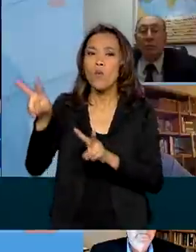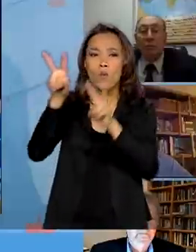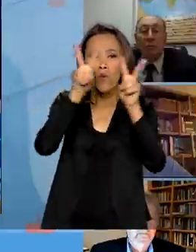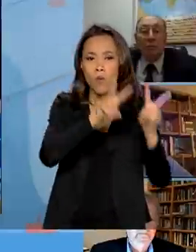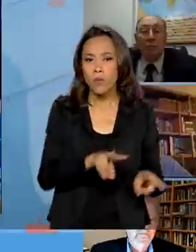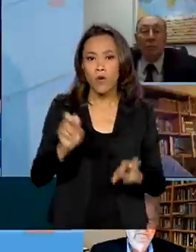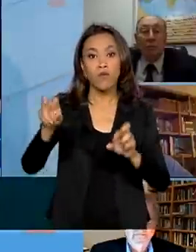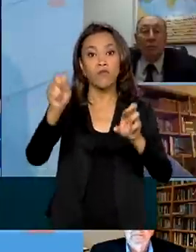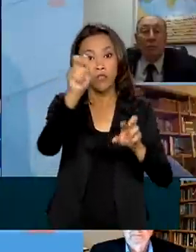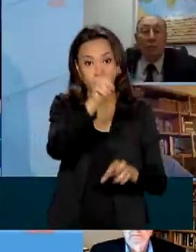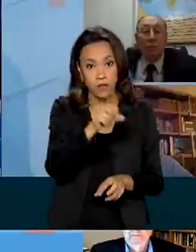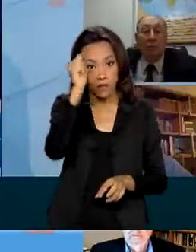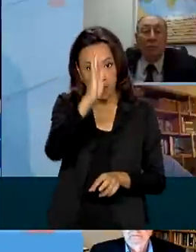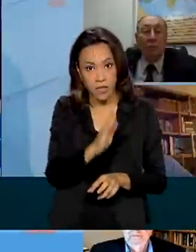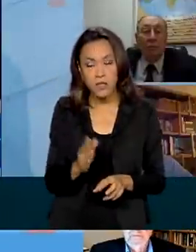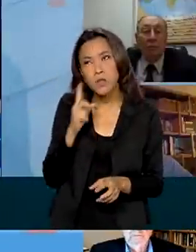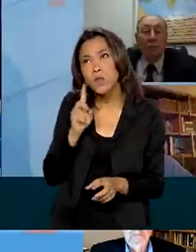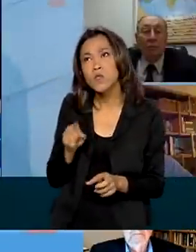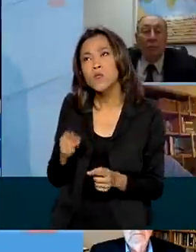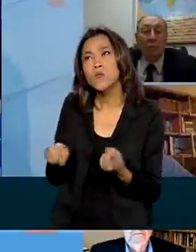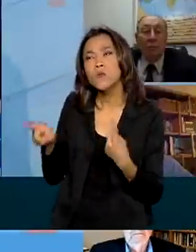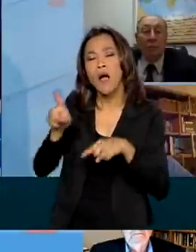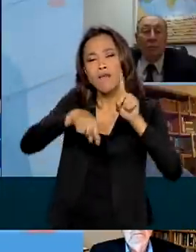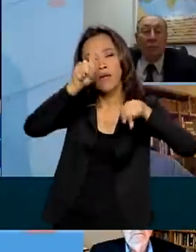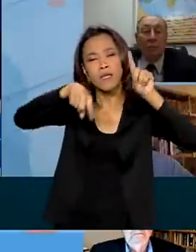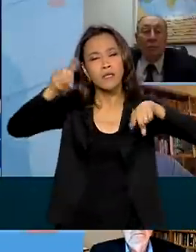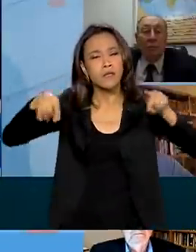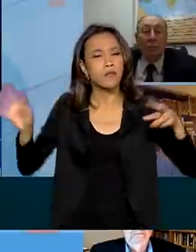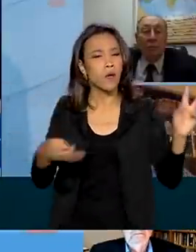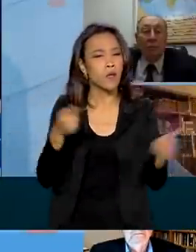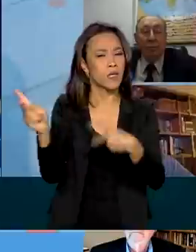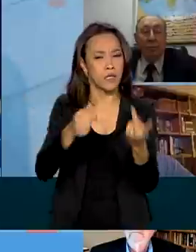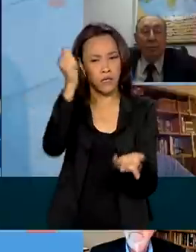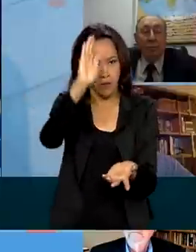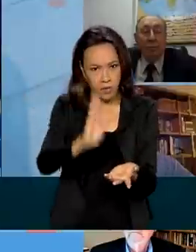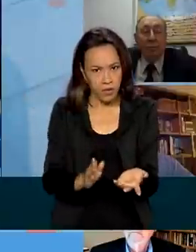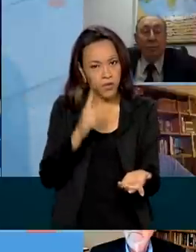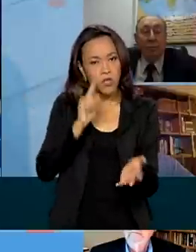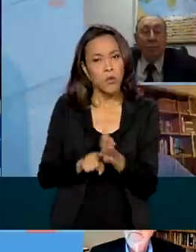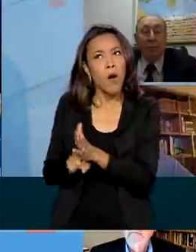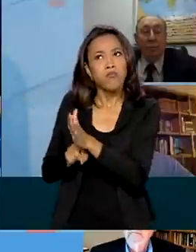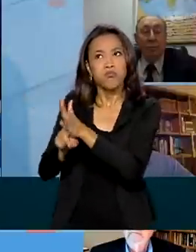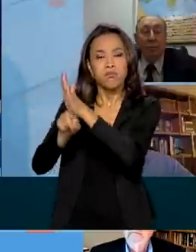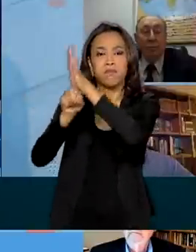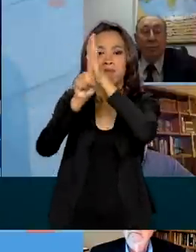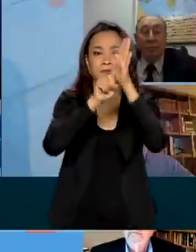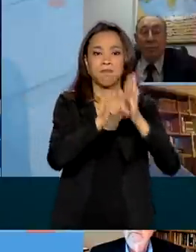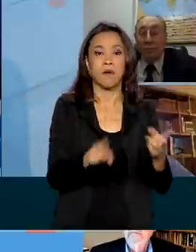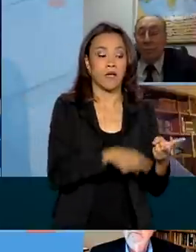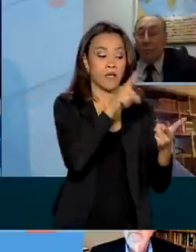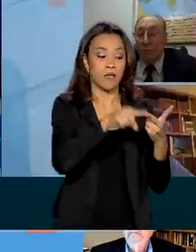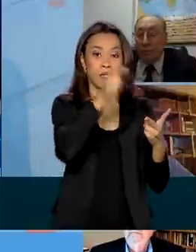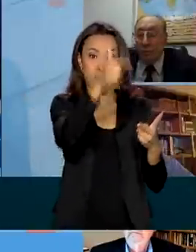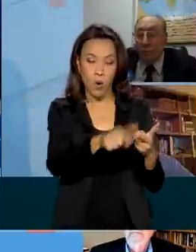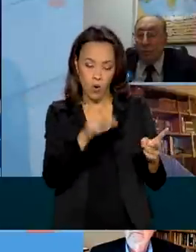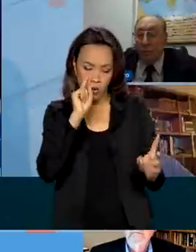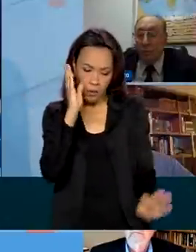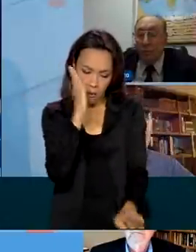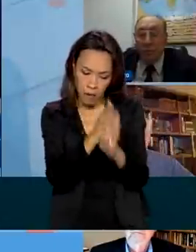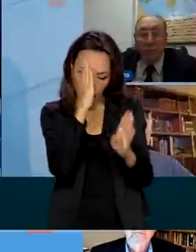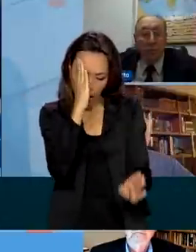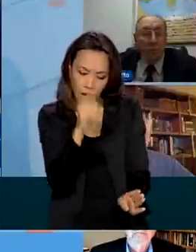estamos fazendo isso detectando as mutações existentes no país. Temos também a subrede diagnóstico, de